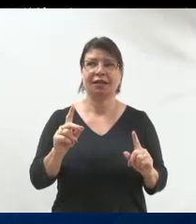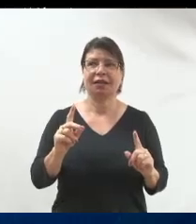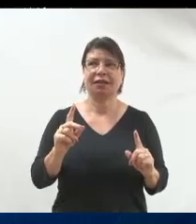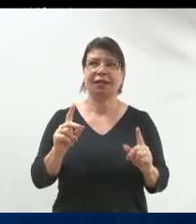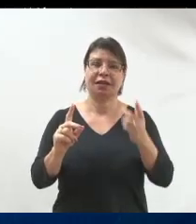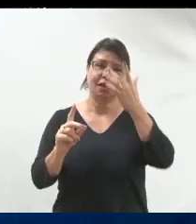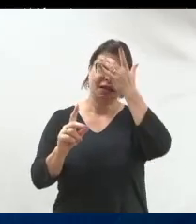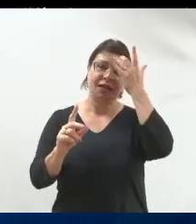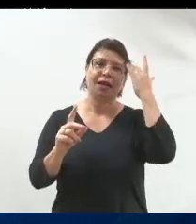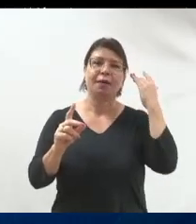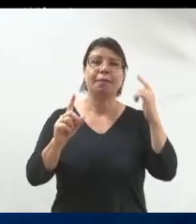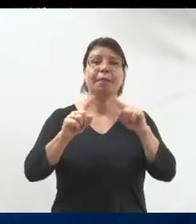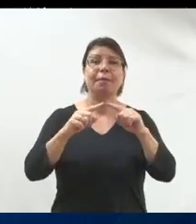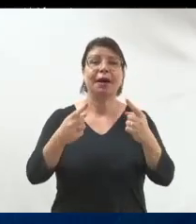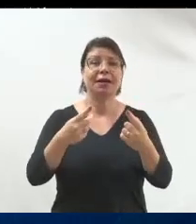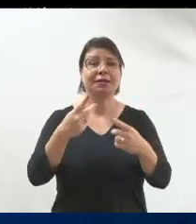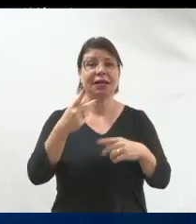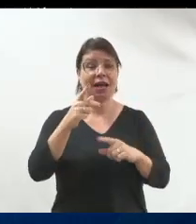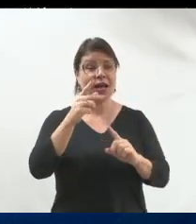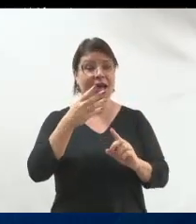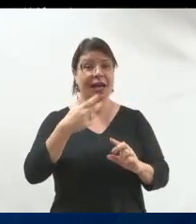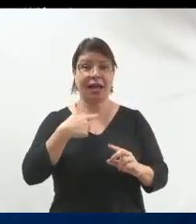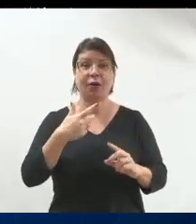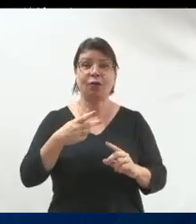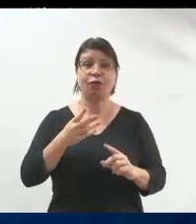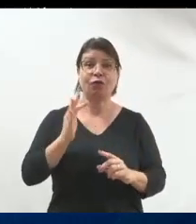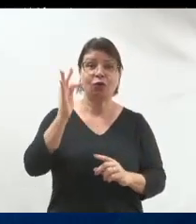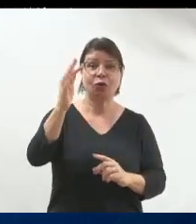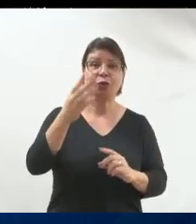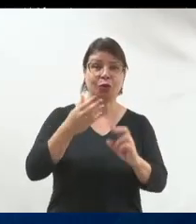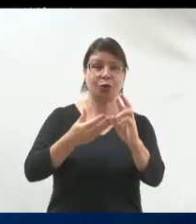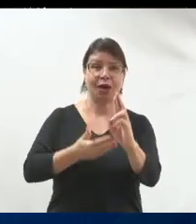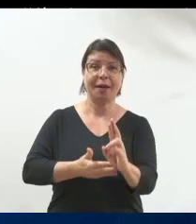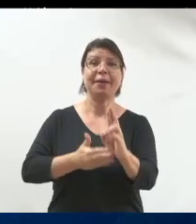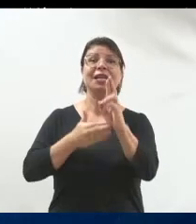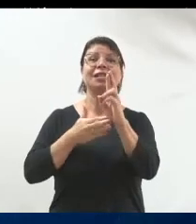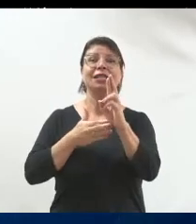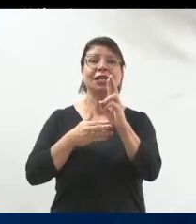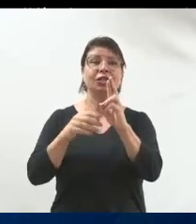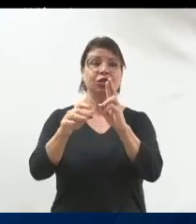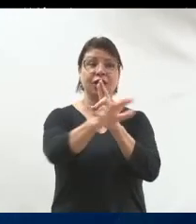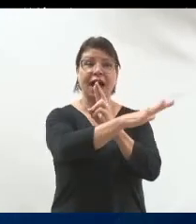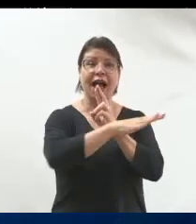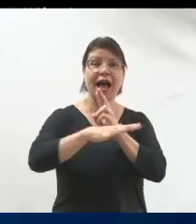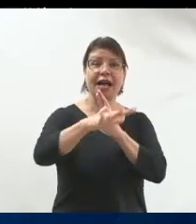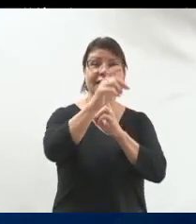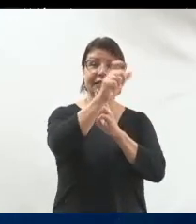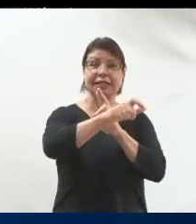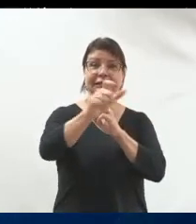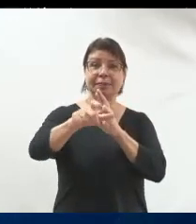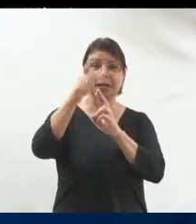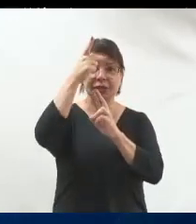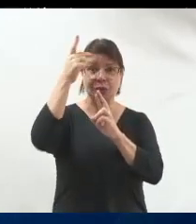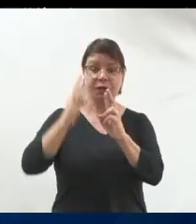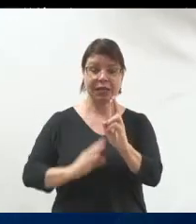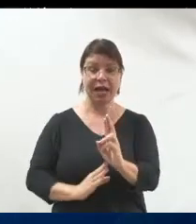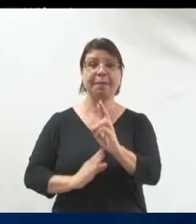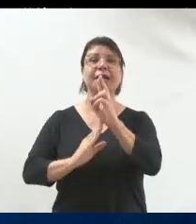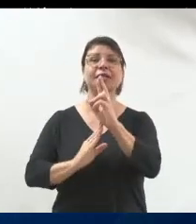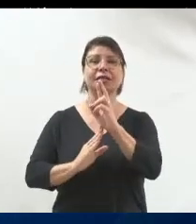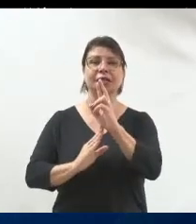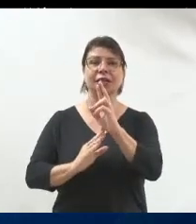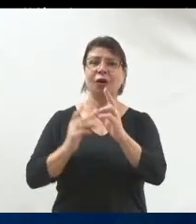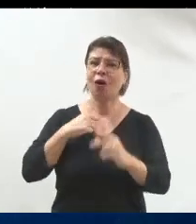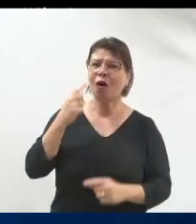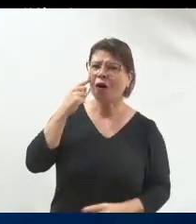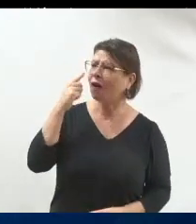à disposição das pessoas como um representante. Você não é o centro do universo, mesmo que seja a sua rede social. Olha que foto linda